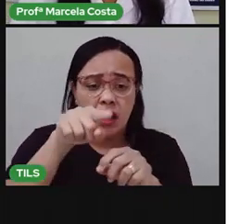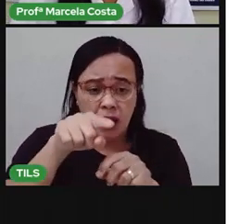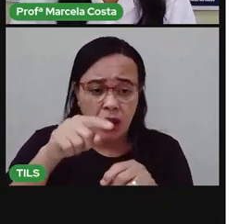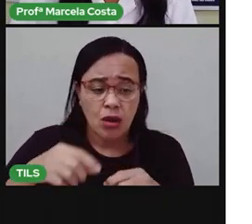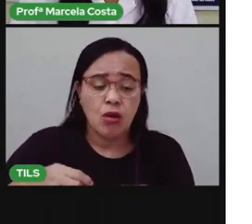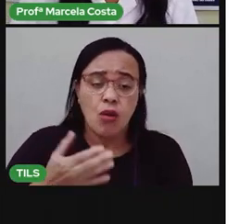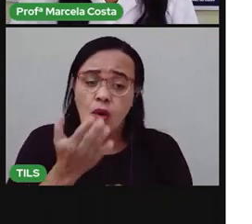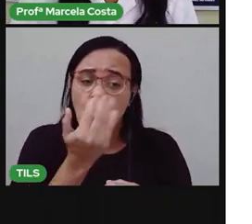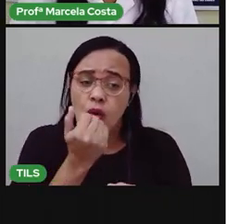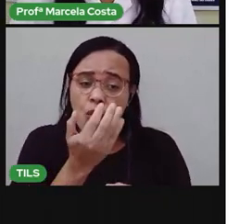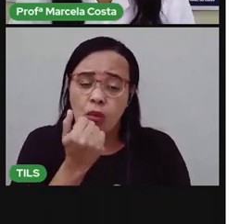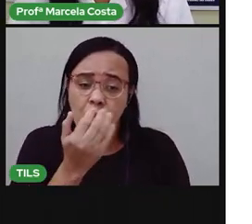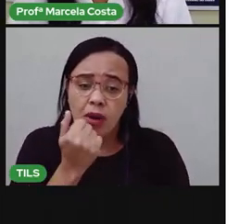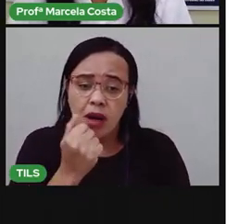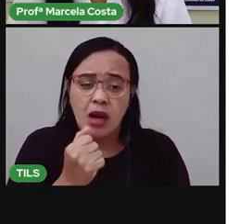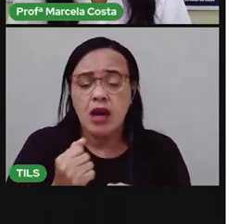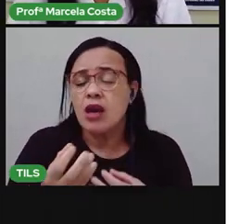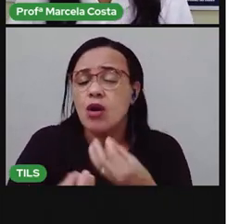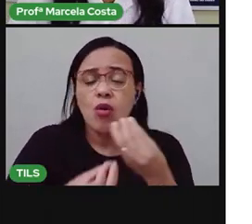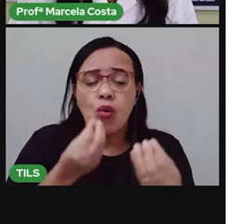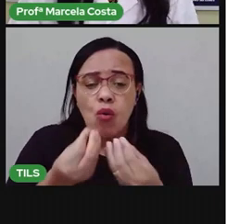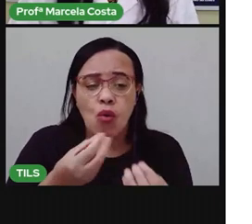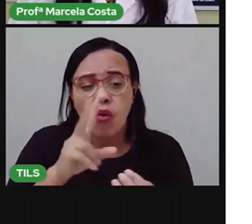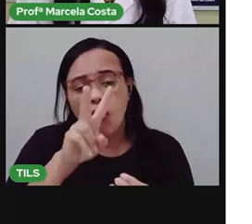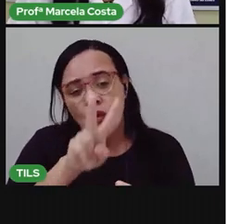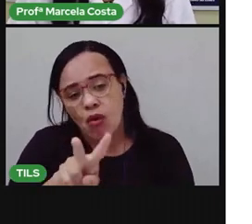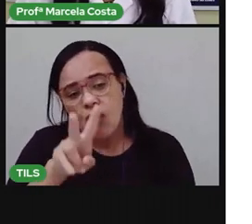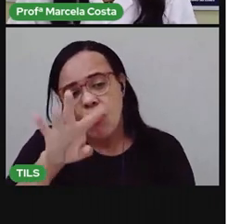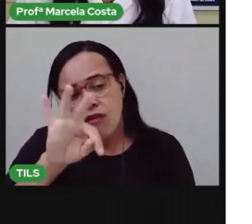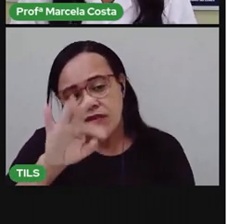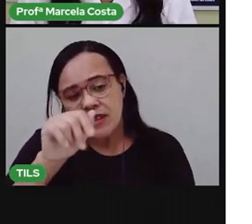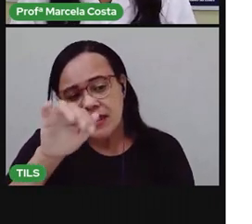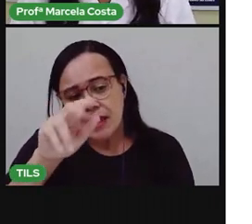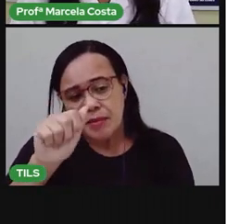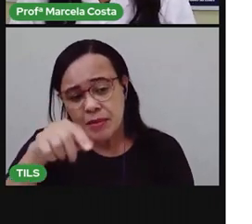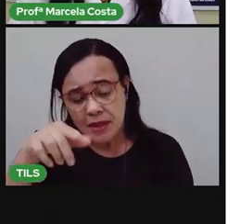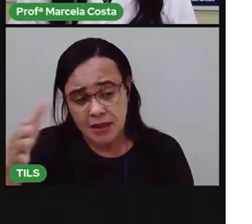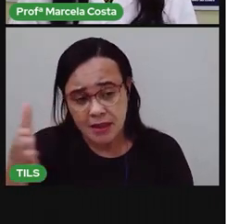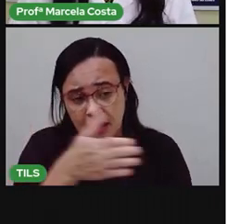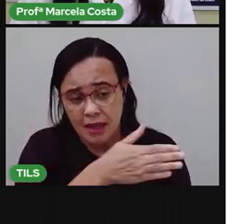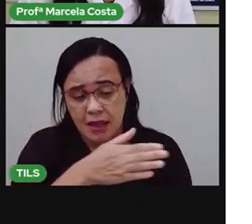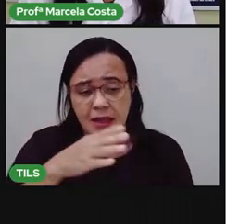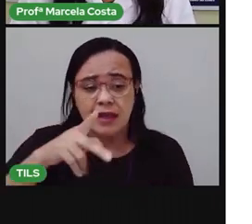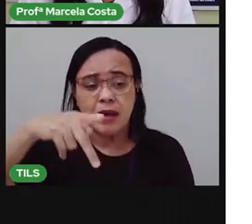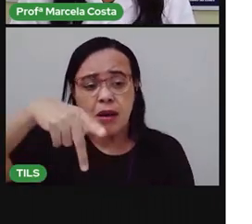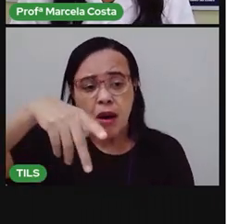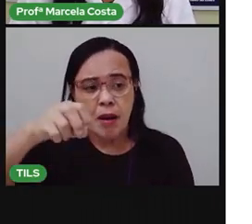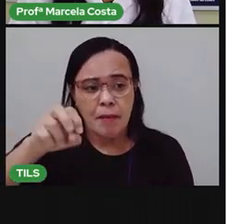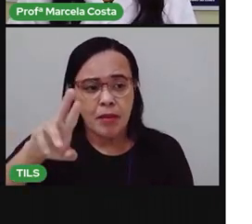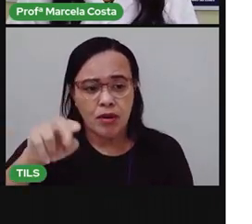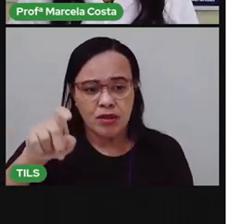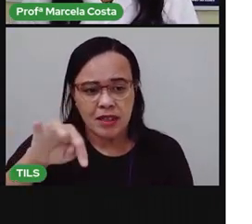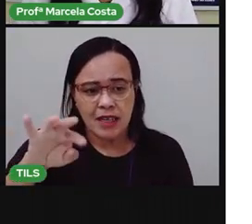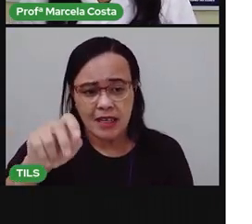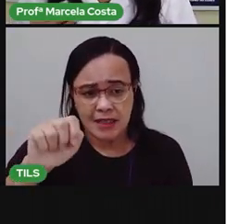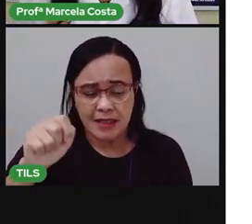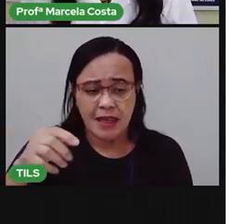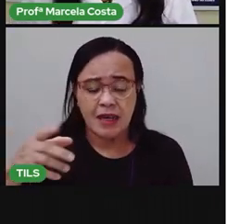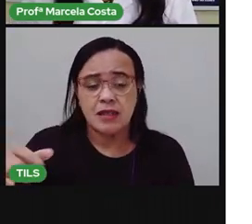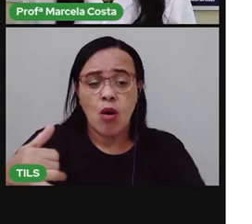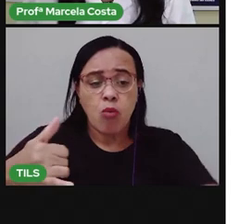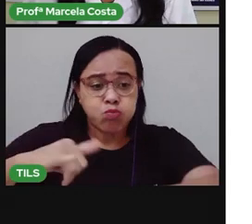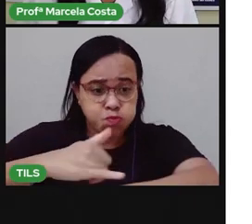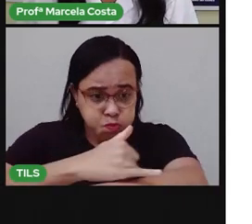alimento, quanto os carboidratos, quanto de proteína, de gorduras, todos